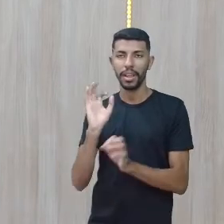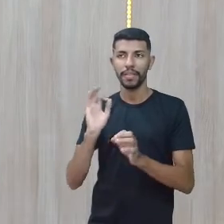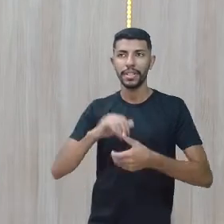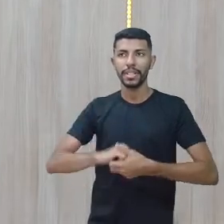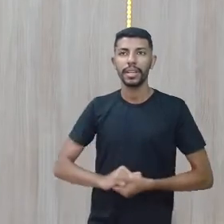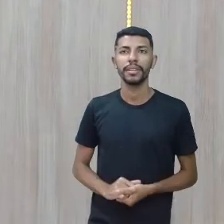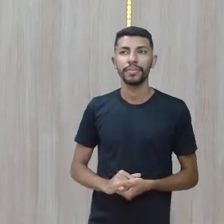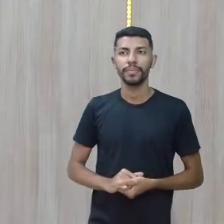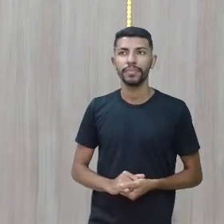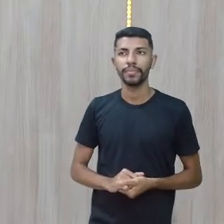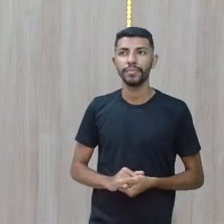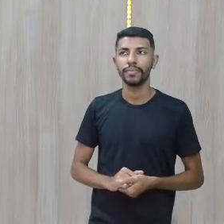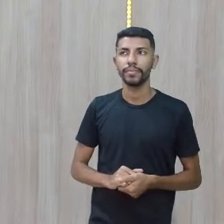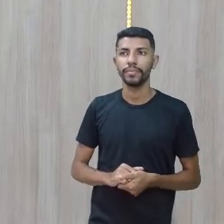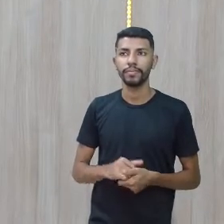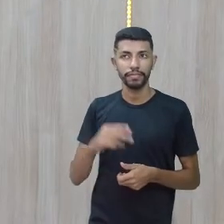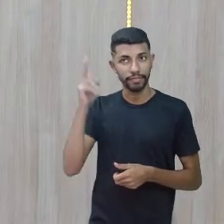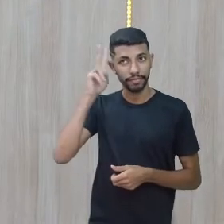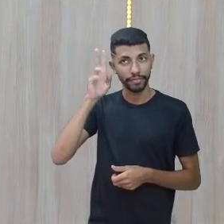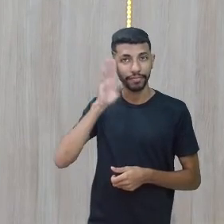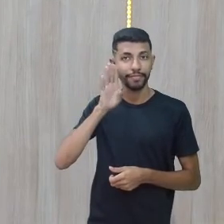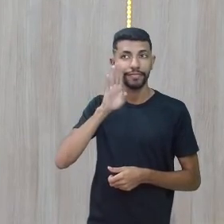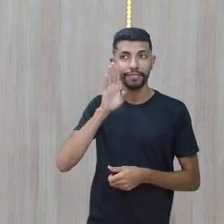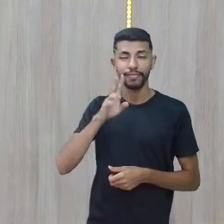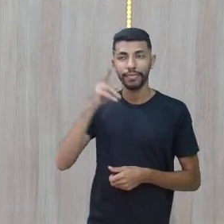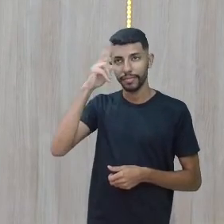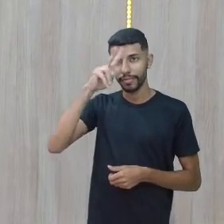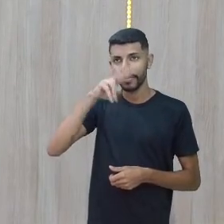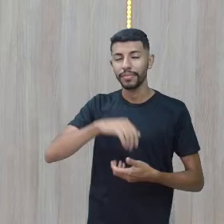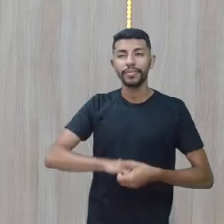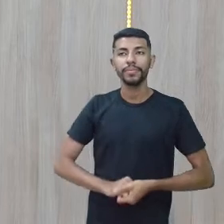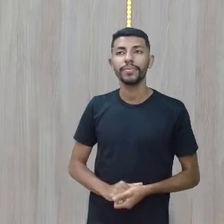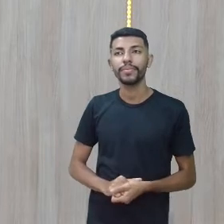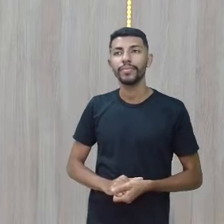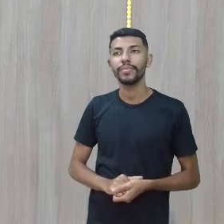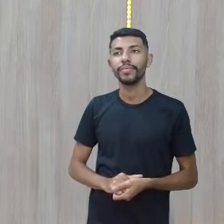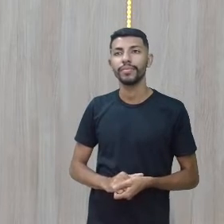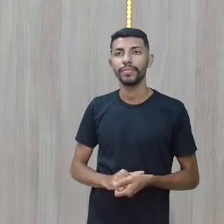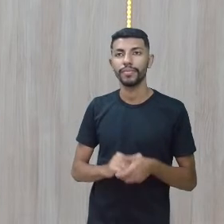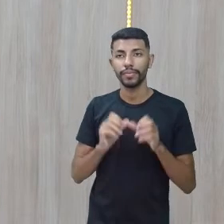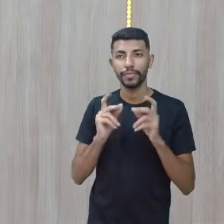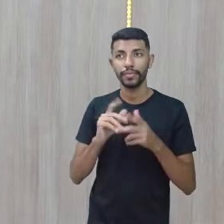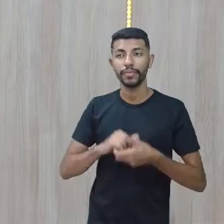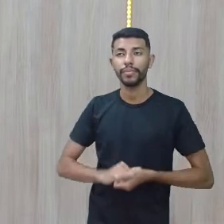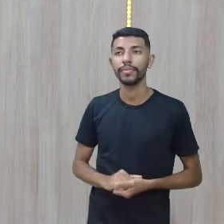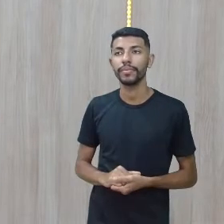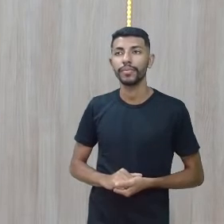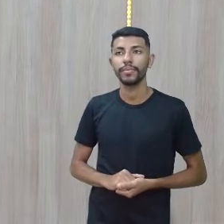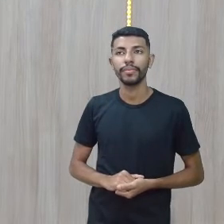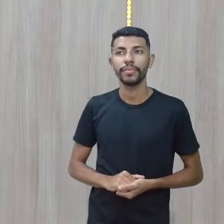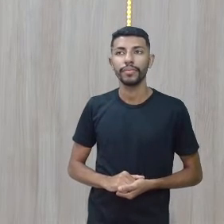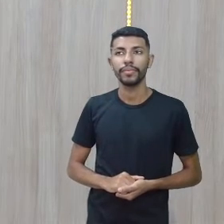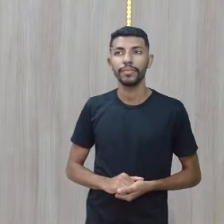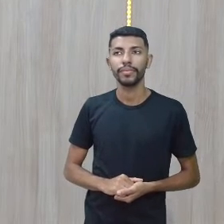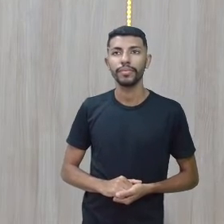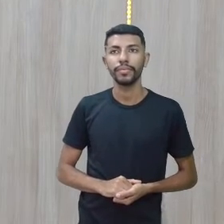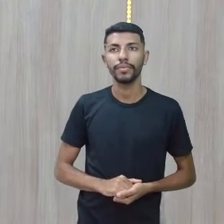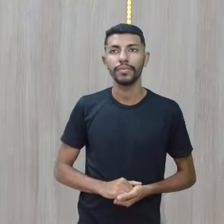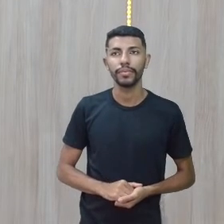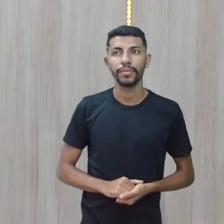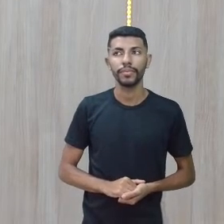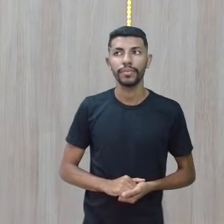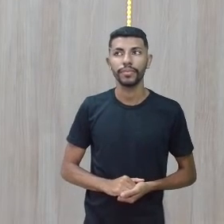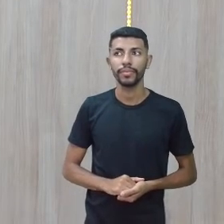parecido. É, bacana, bem lembrado aqui. Ok. I believe he is not our English teacher.